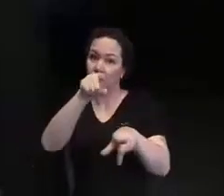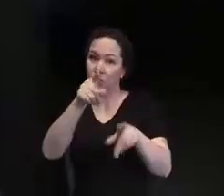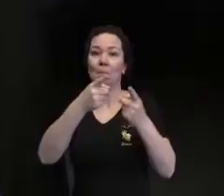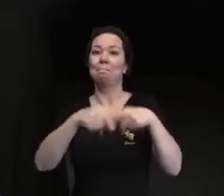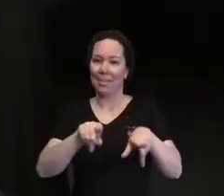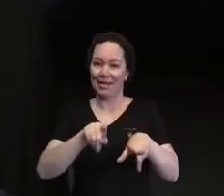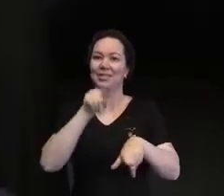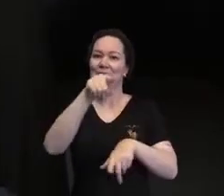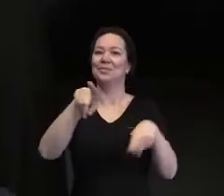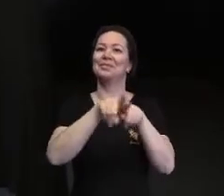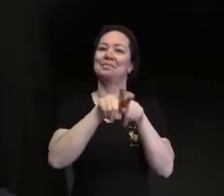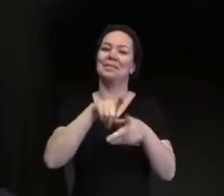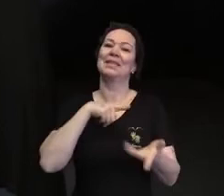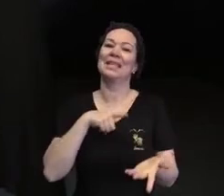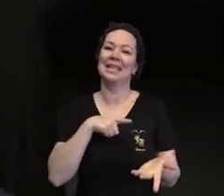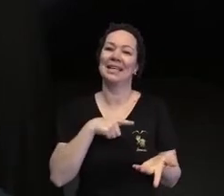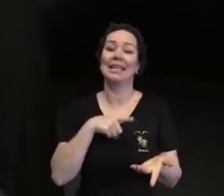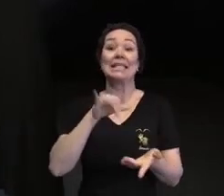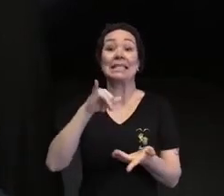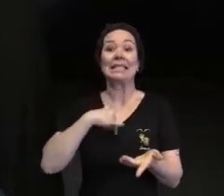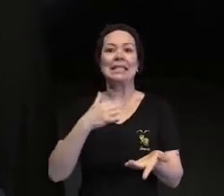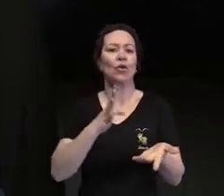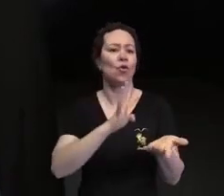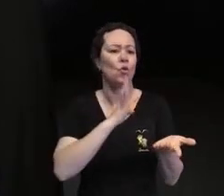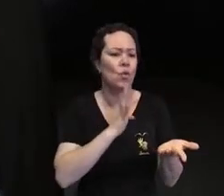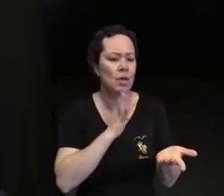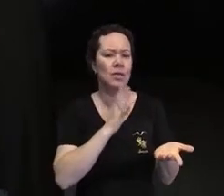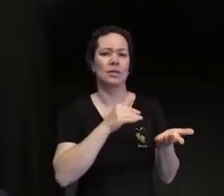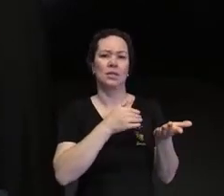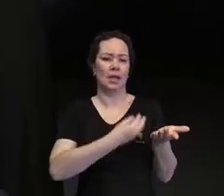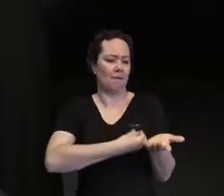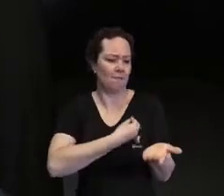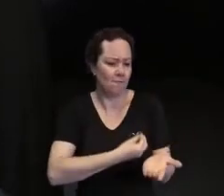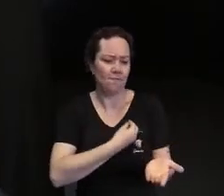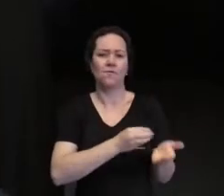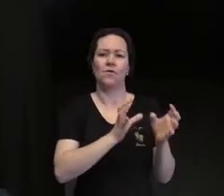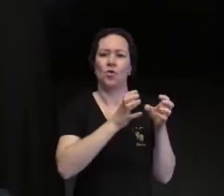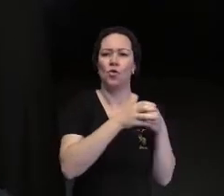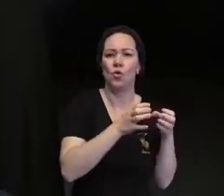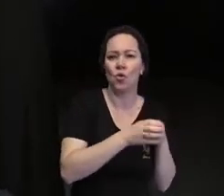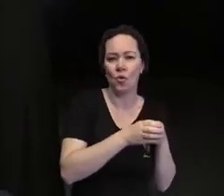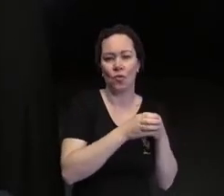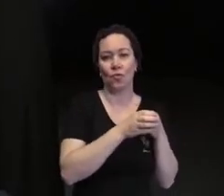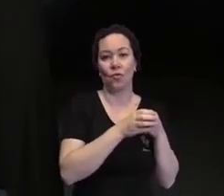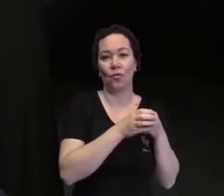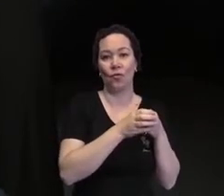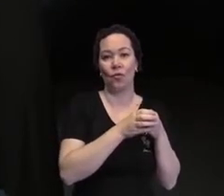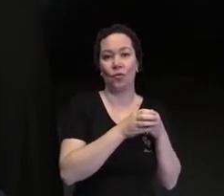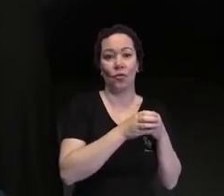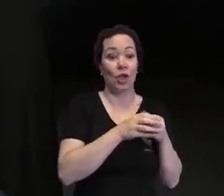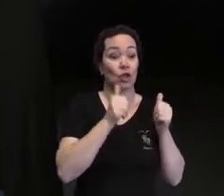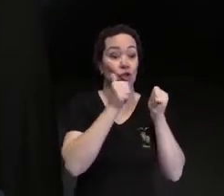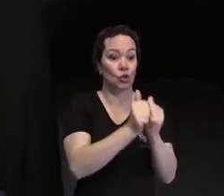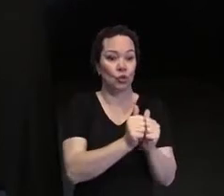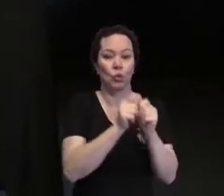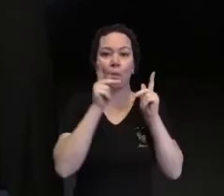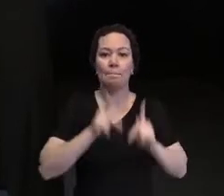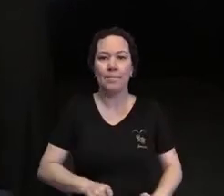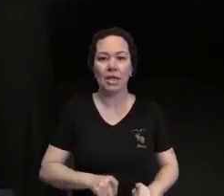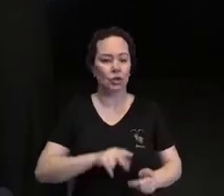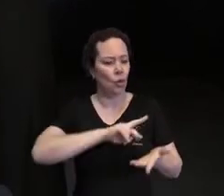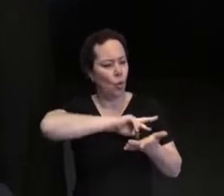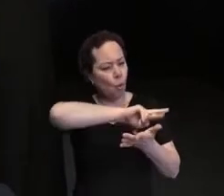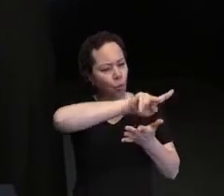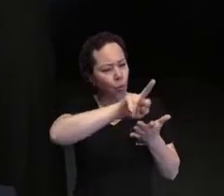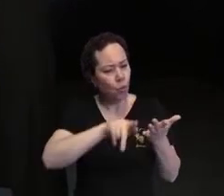E quanto mais eu conheço, quanto mais eu convivo com pessoas diferentes, mais eu tenho a possibilidade de identificá-los e poder